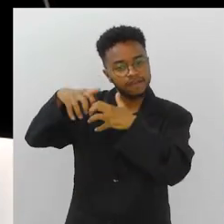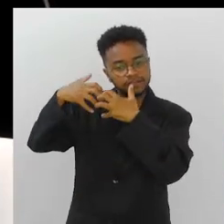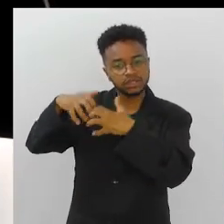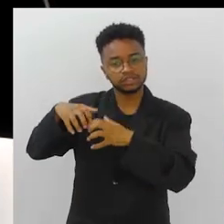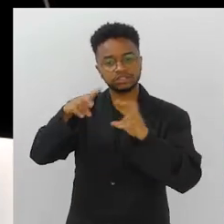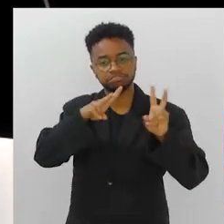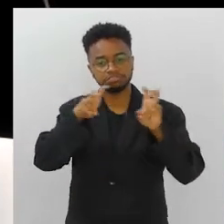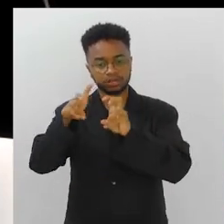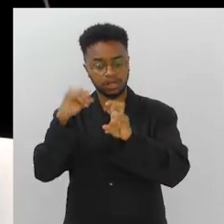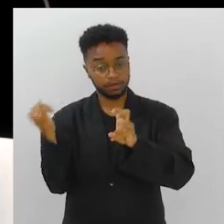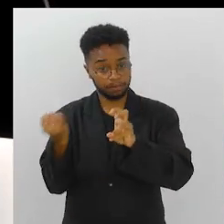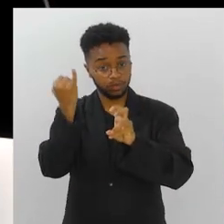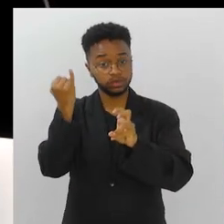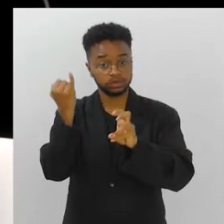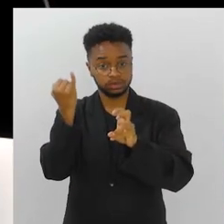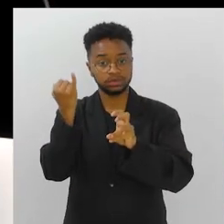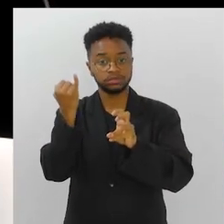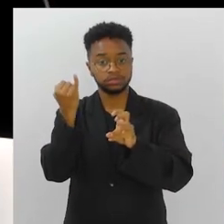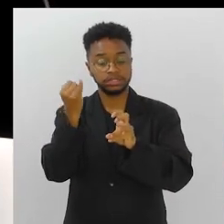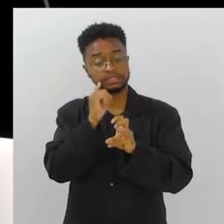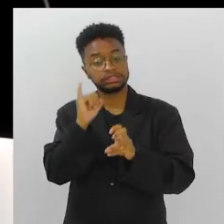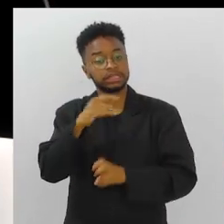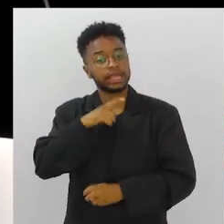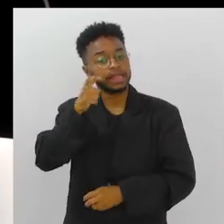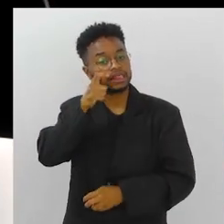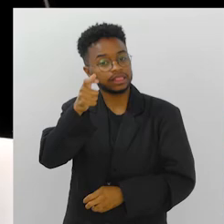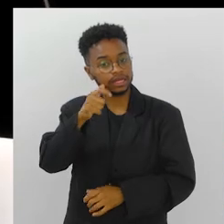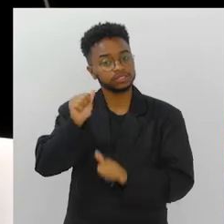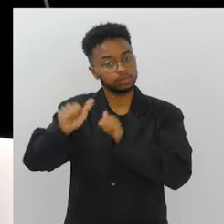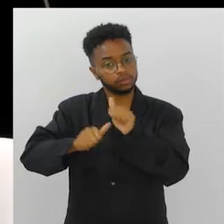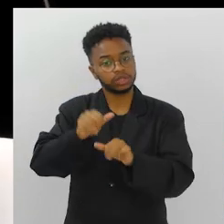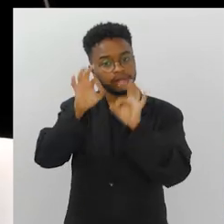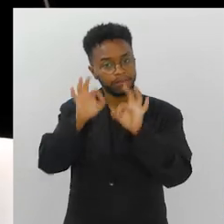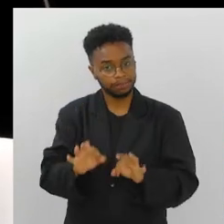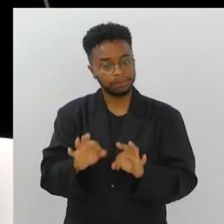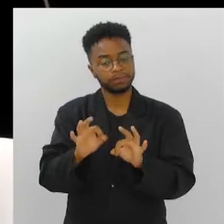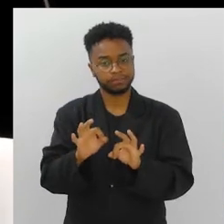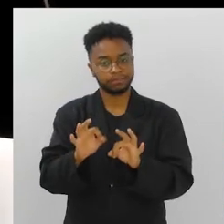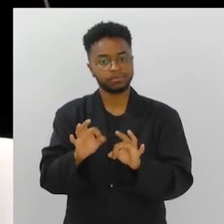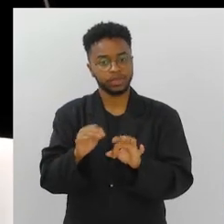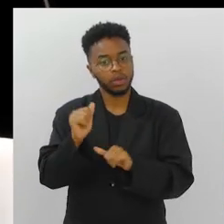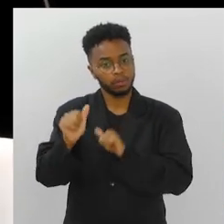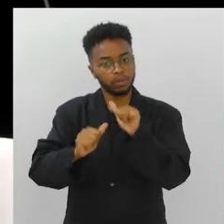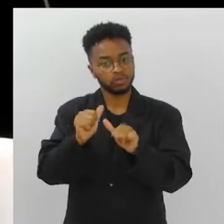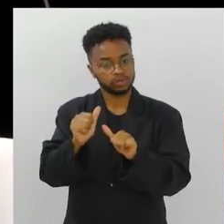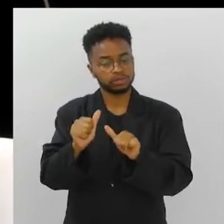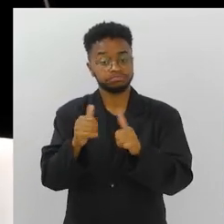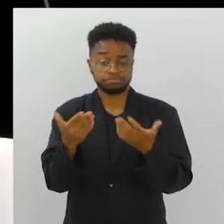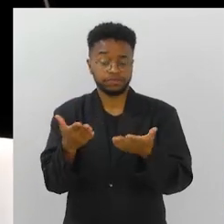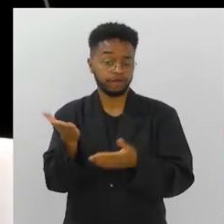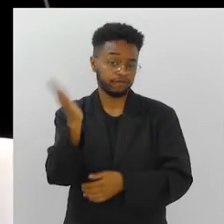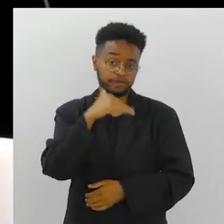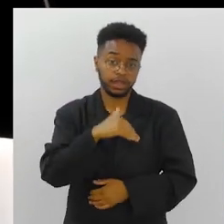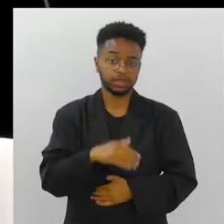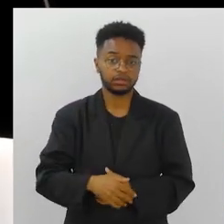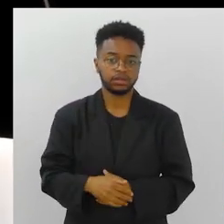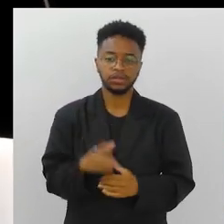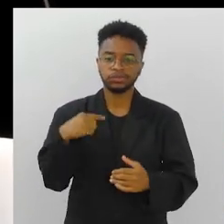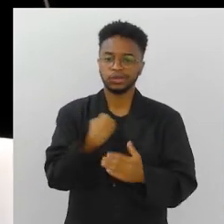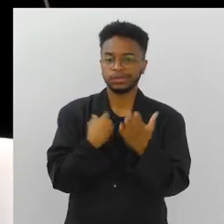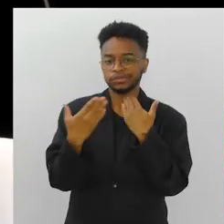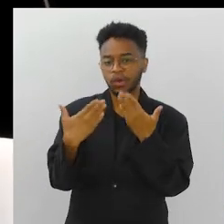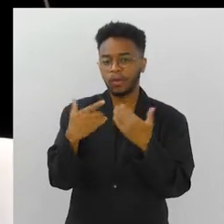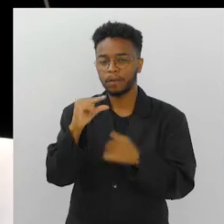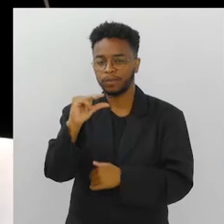em refletir temas importantes como esse, quem tiver interesse em mudanças reais. Em mudanças reais. Vem aqui para a